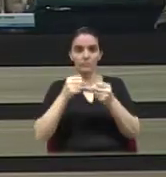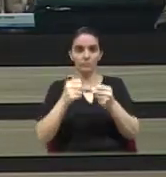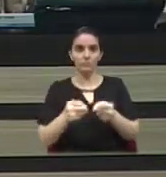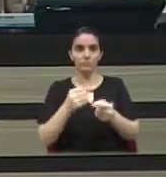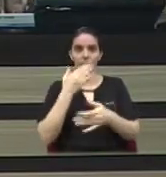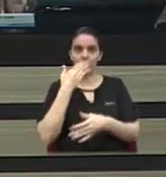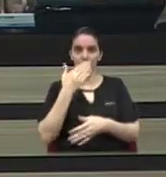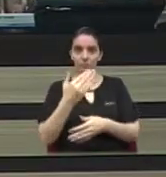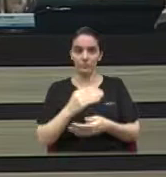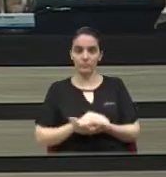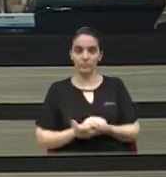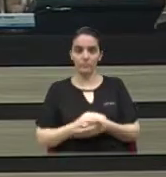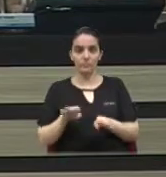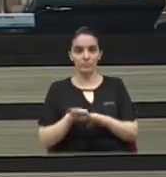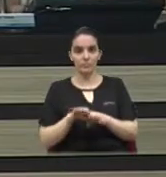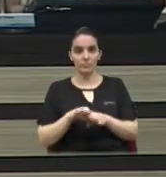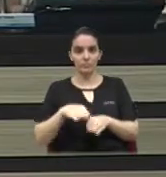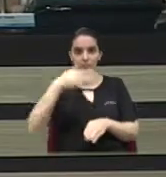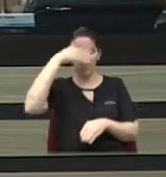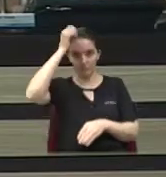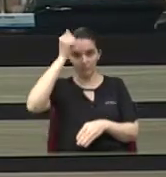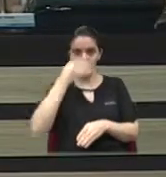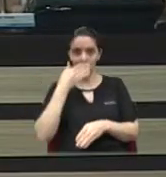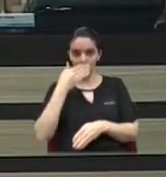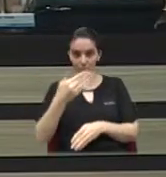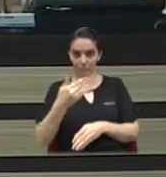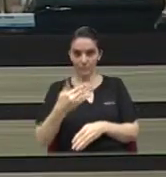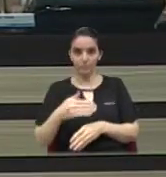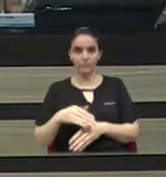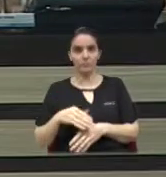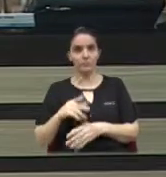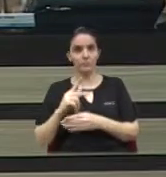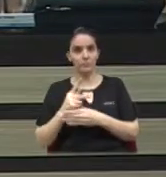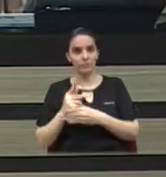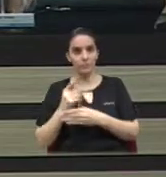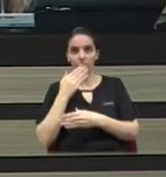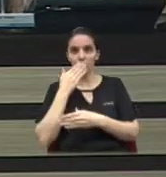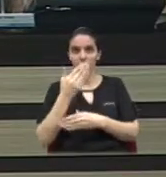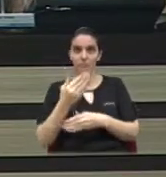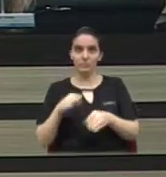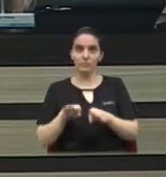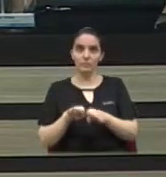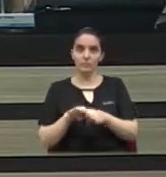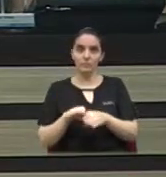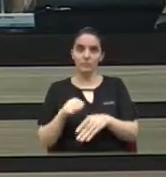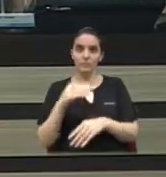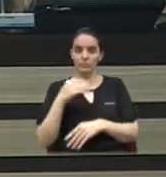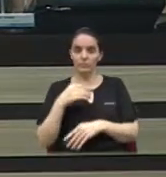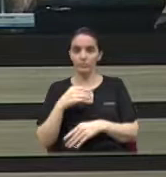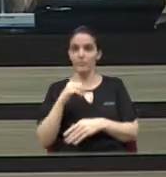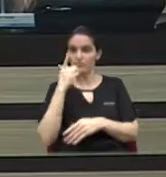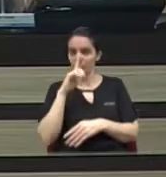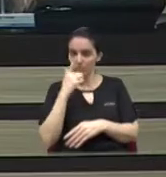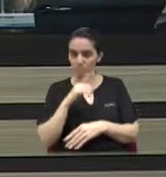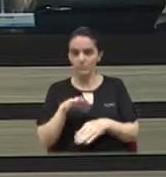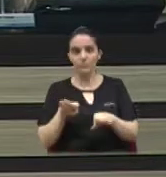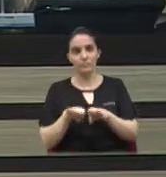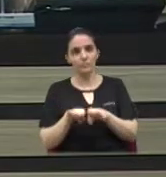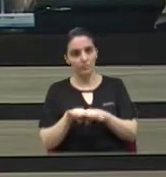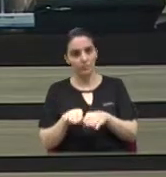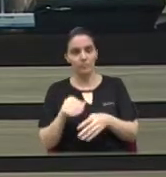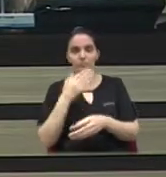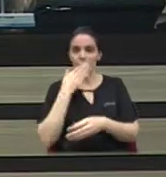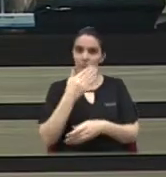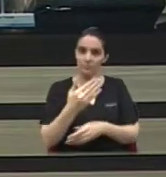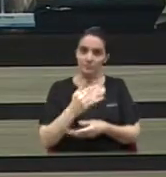pedido. Eu fui com o Toninho Franco, eu fiz o pedido para ele, eu fui com o Hélder do Taxi, eu fiz o pedido para ele, eu fui com o Leomão da Jeová Rafa, eu fiz